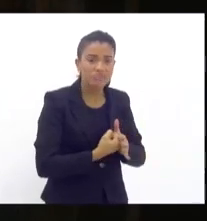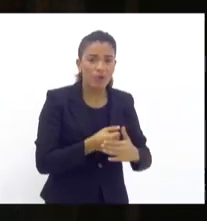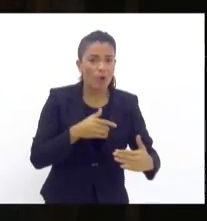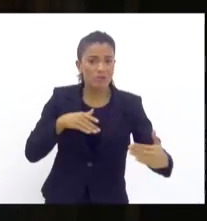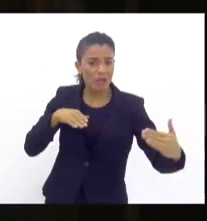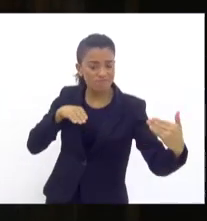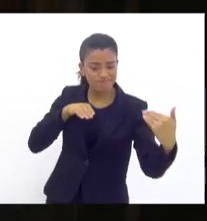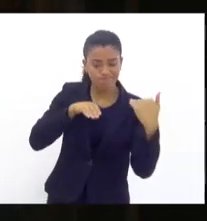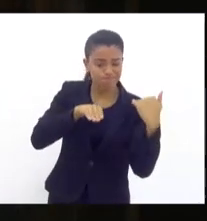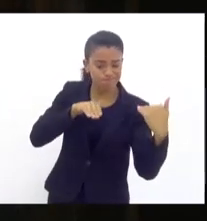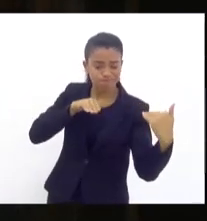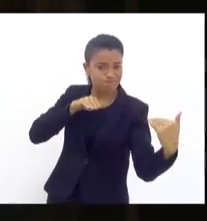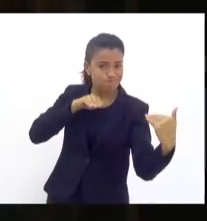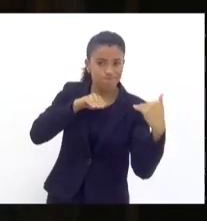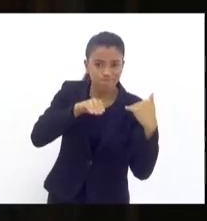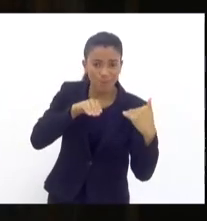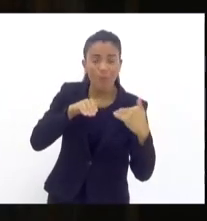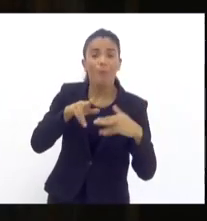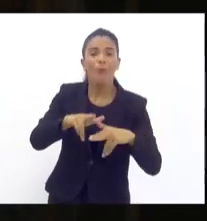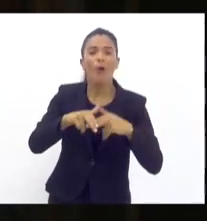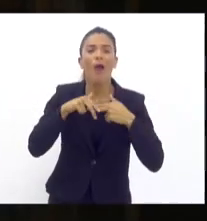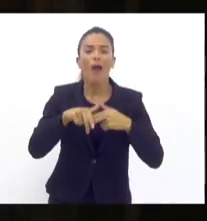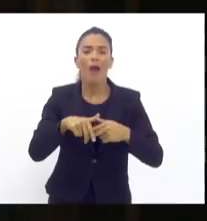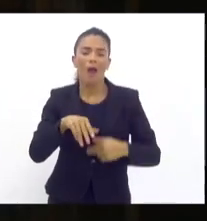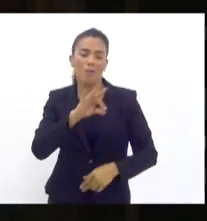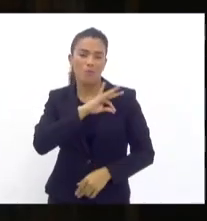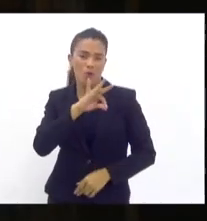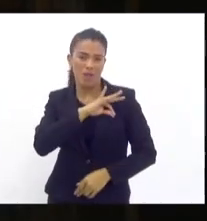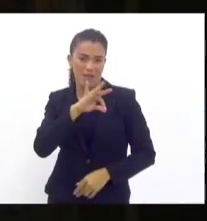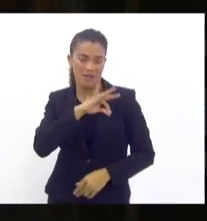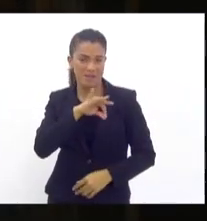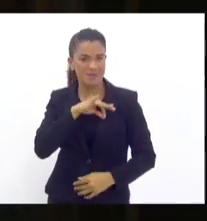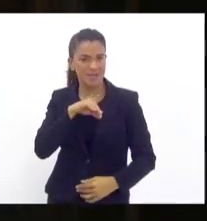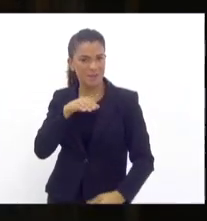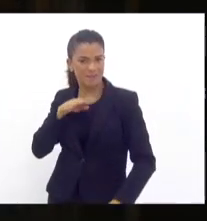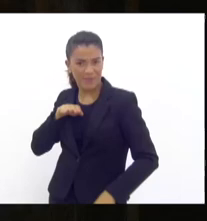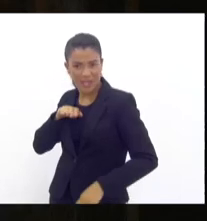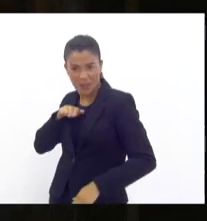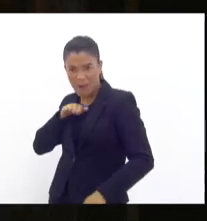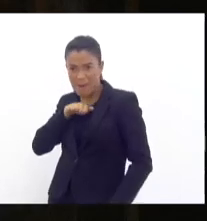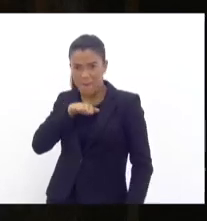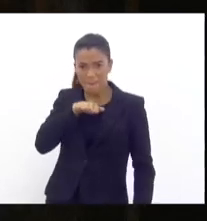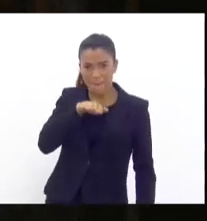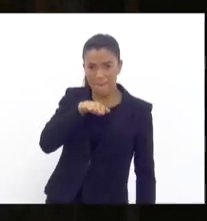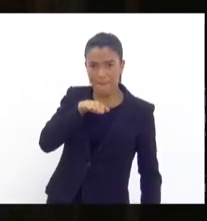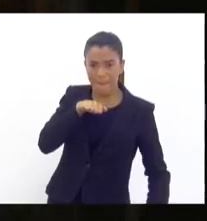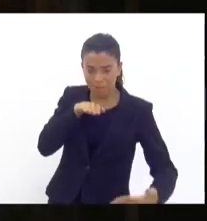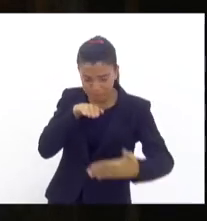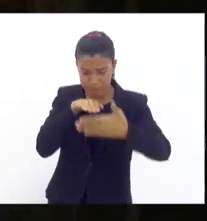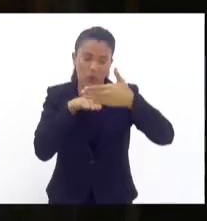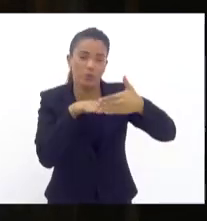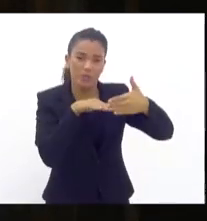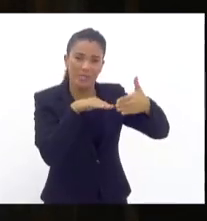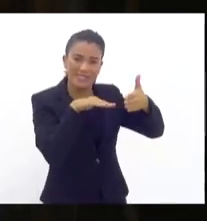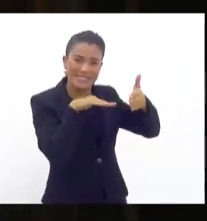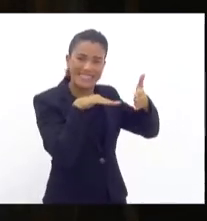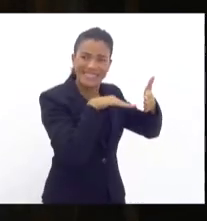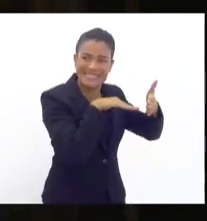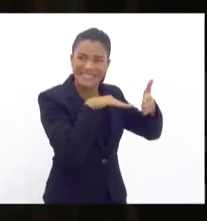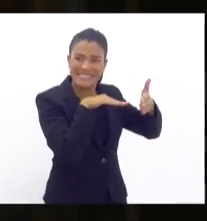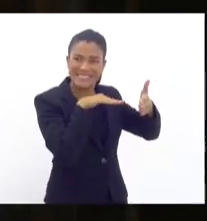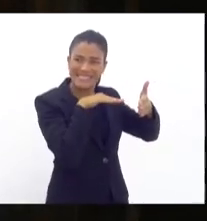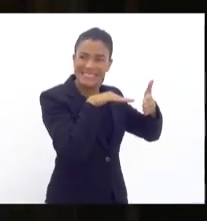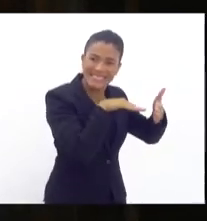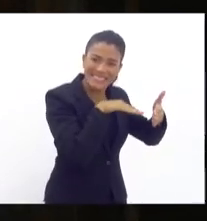vermelha, para que quando a polícia militar, a polícia civil fosse operar, tiver que estabelecer ali os preceitos e requisitos da